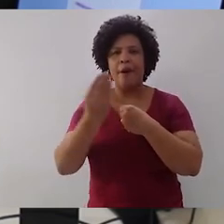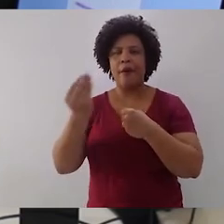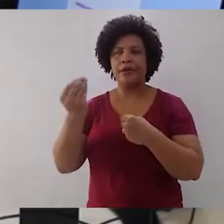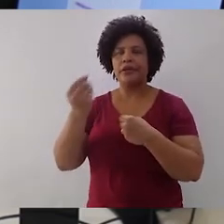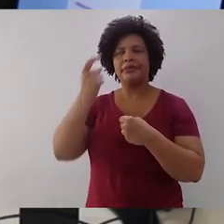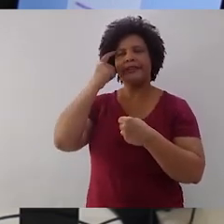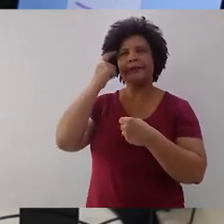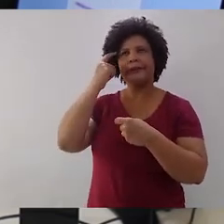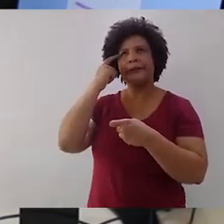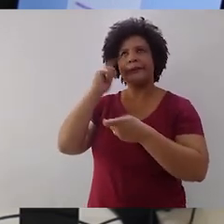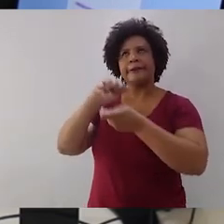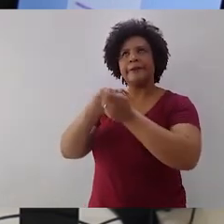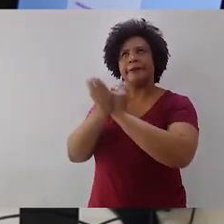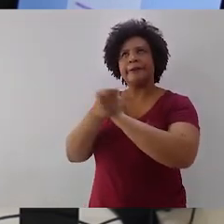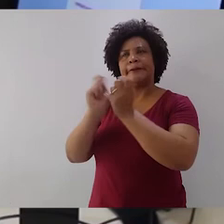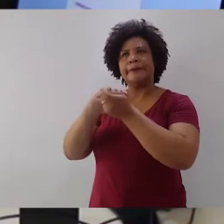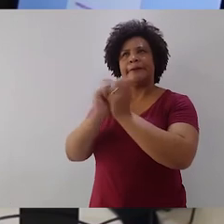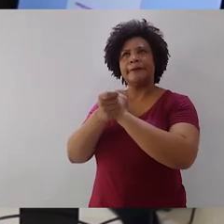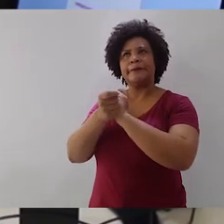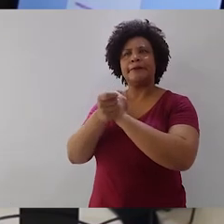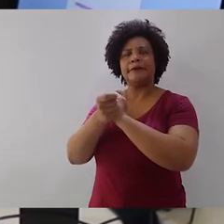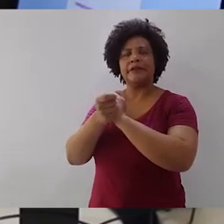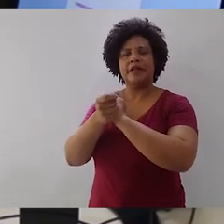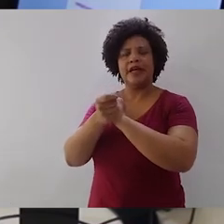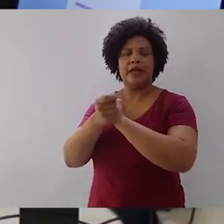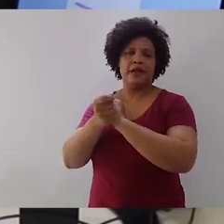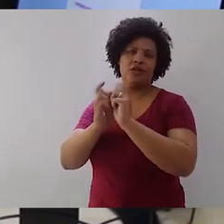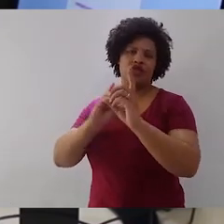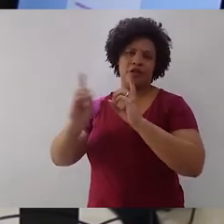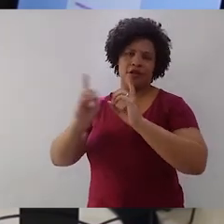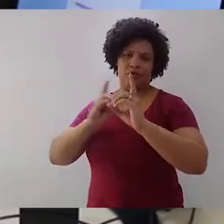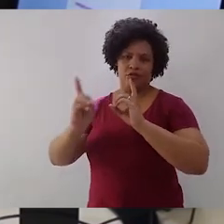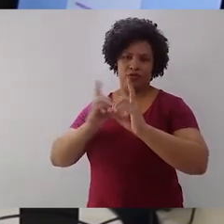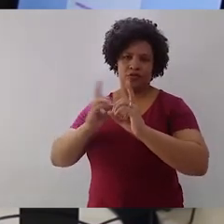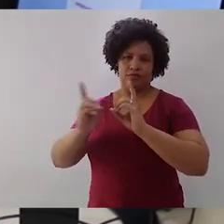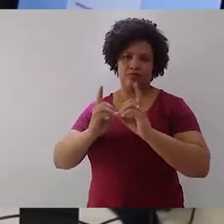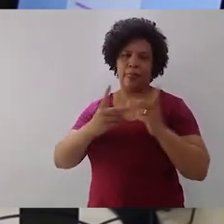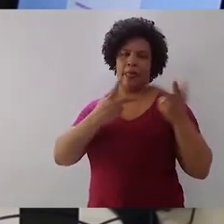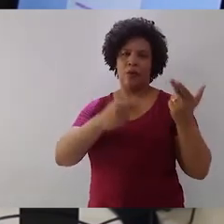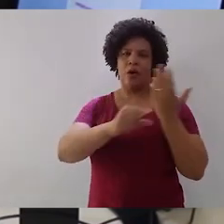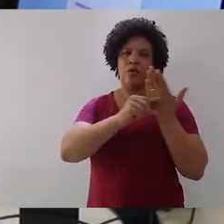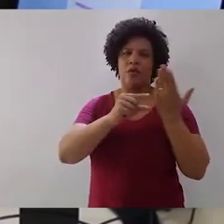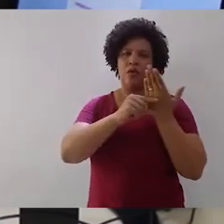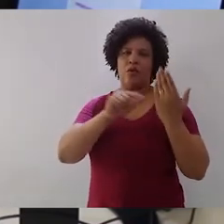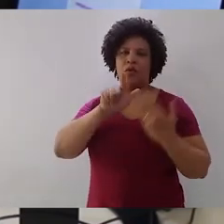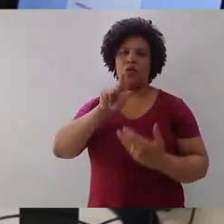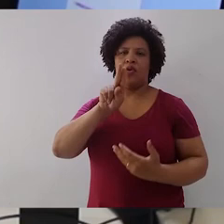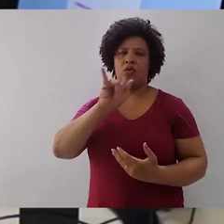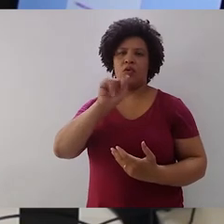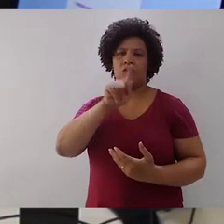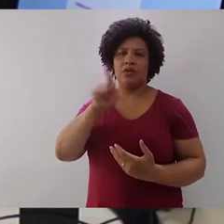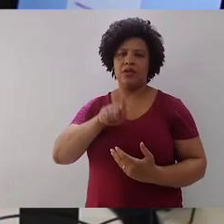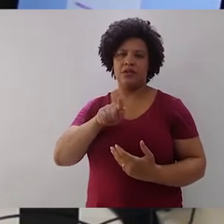elaborar o seu texto utilizando mais diálogos, como a gente tem, por exemplo, o Luiz Fernando Veríssimo, que usa isso